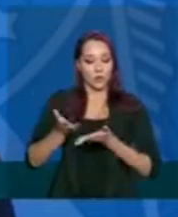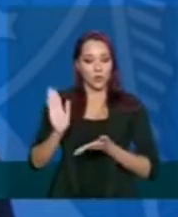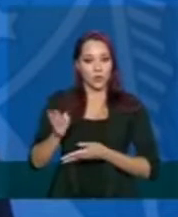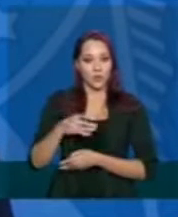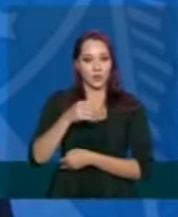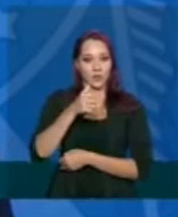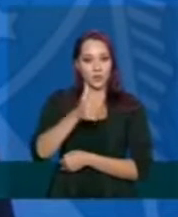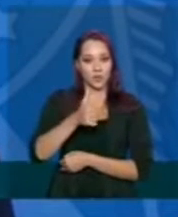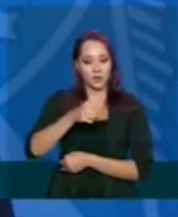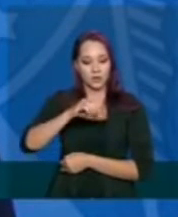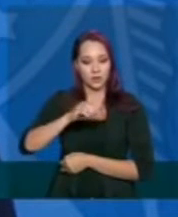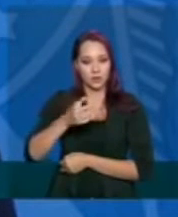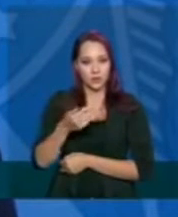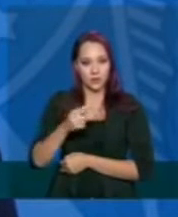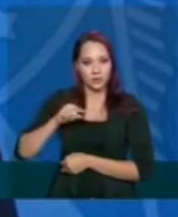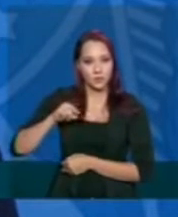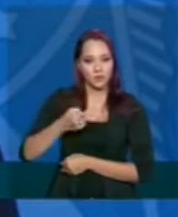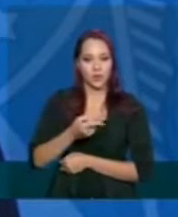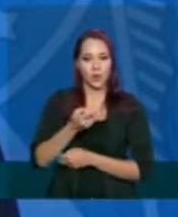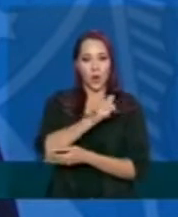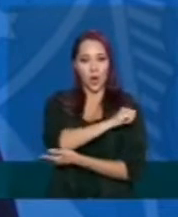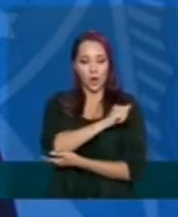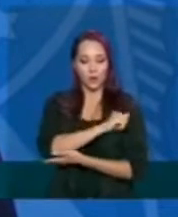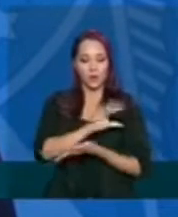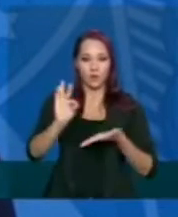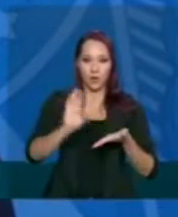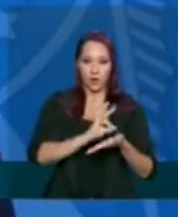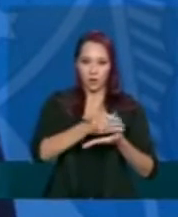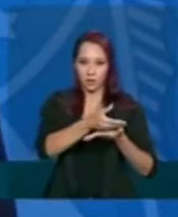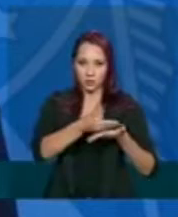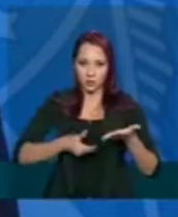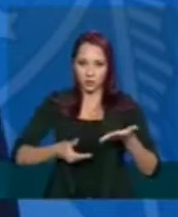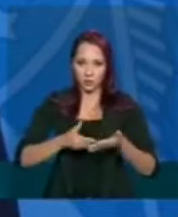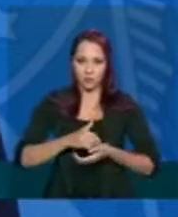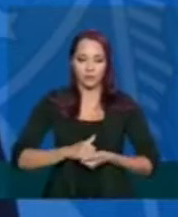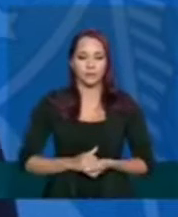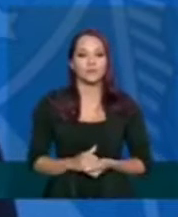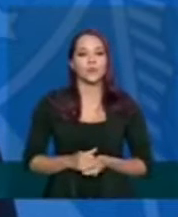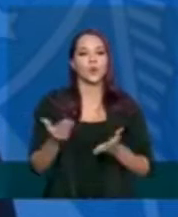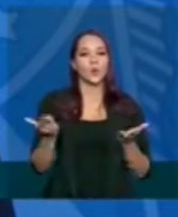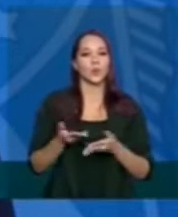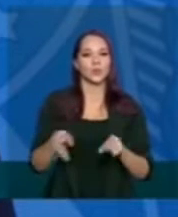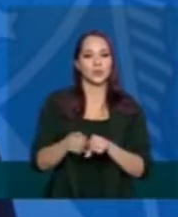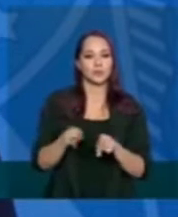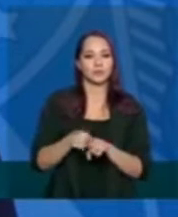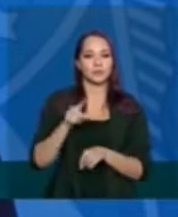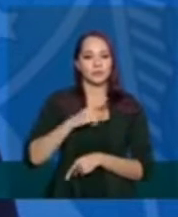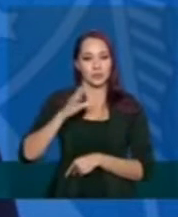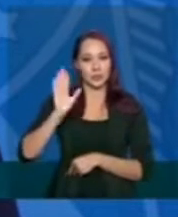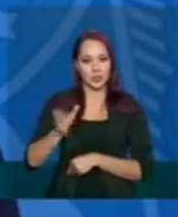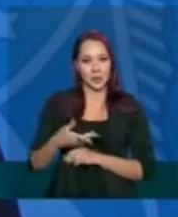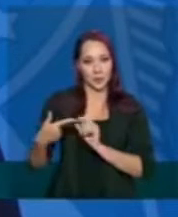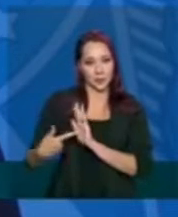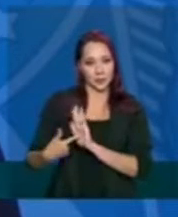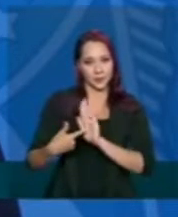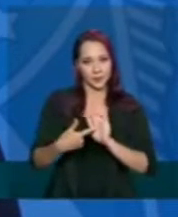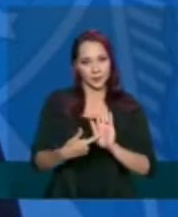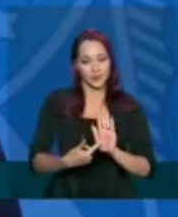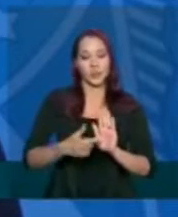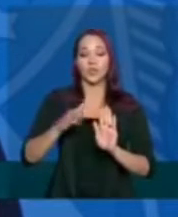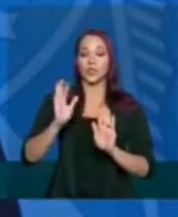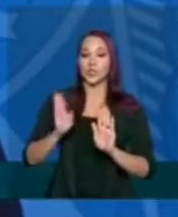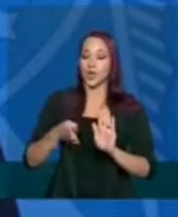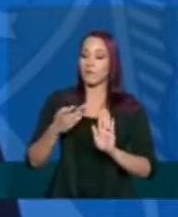107.000 estudantes cadastrados nas nossas plataformas. Hoje também temos, já apresentados e